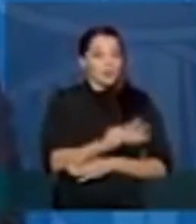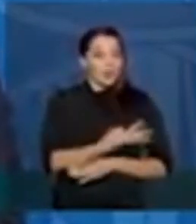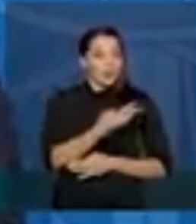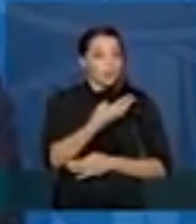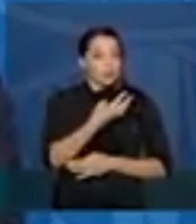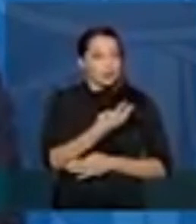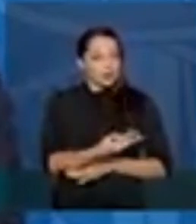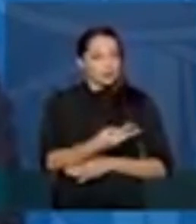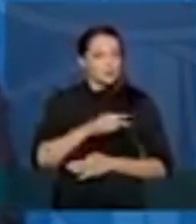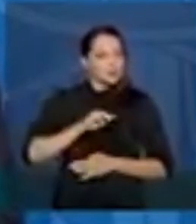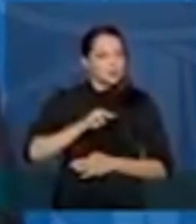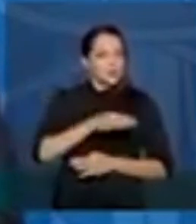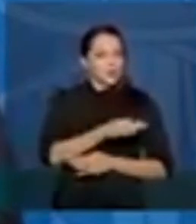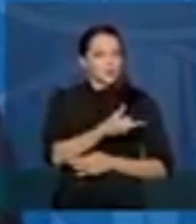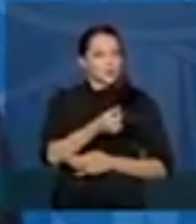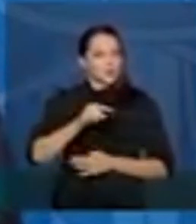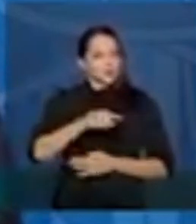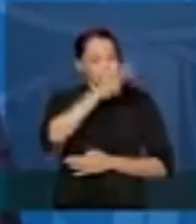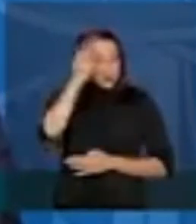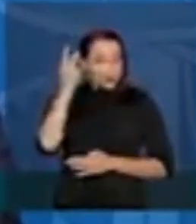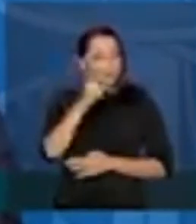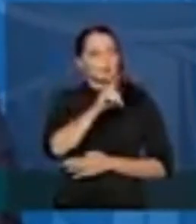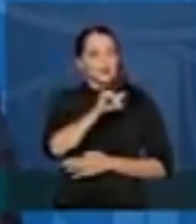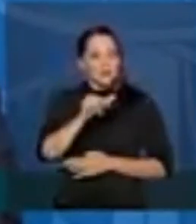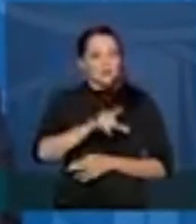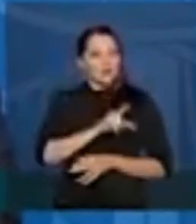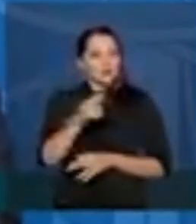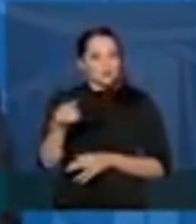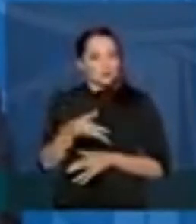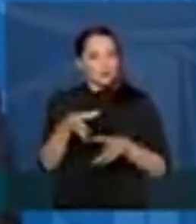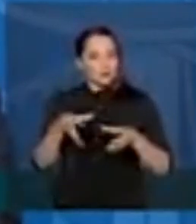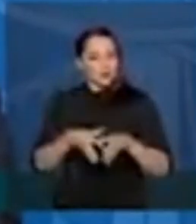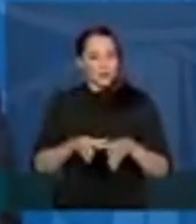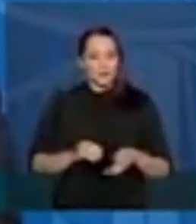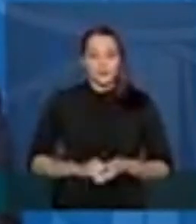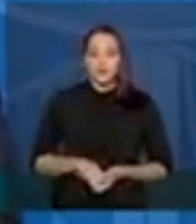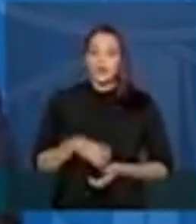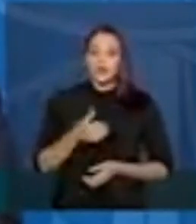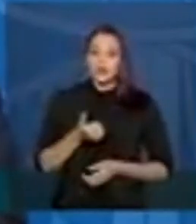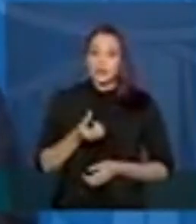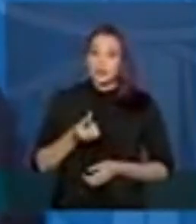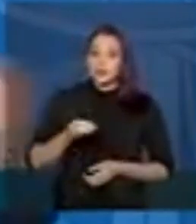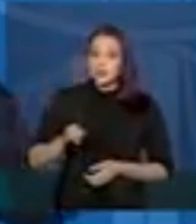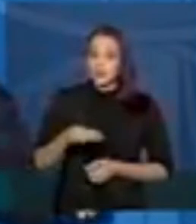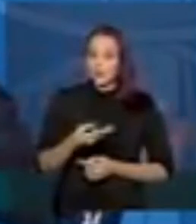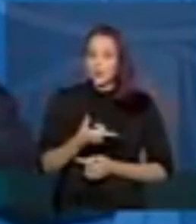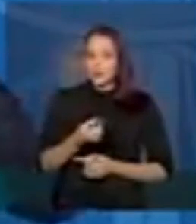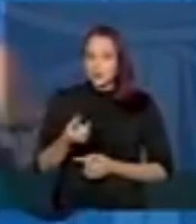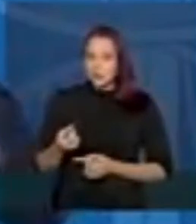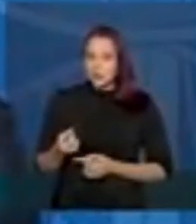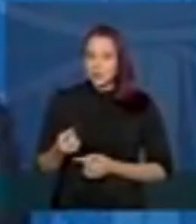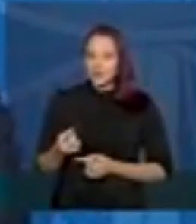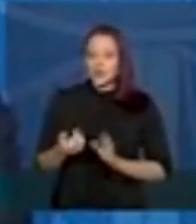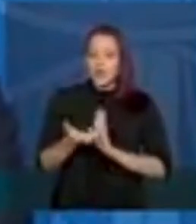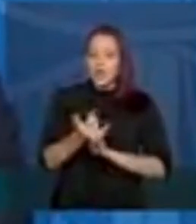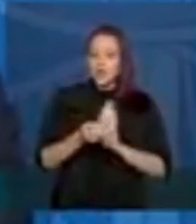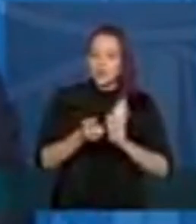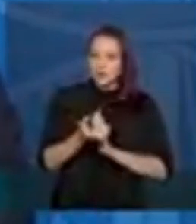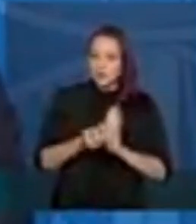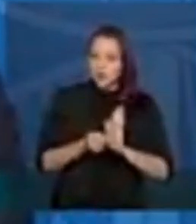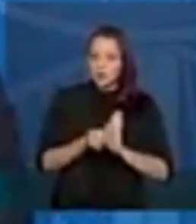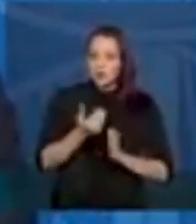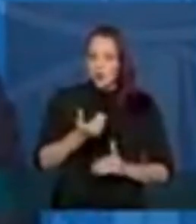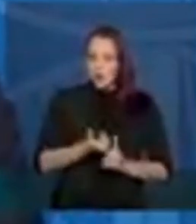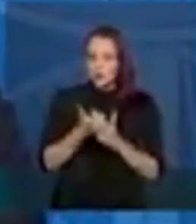pessoas que estarão nesse ciclo. 16 milhões e 200 recebendo o auxílio